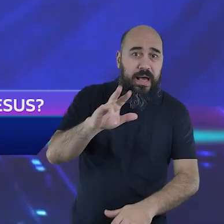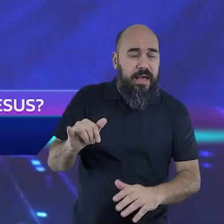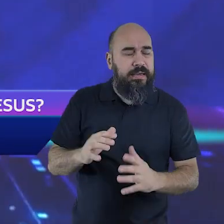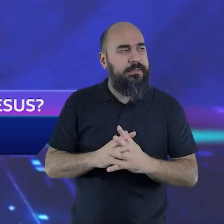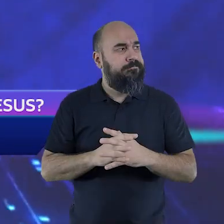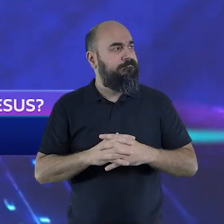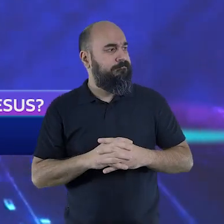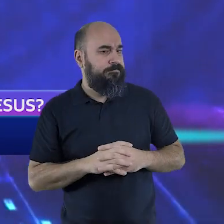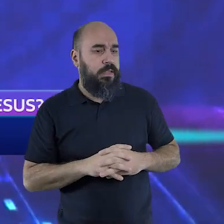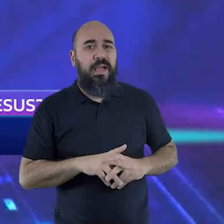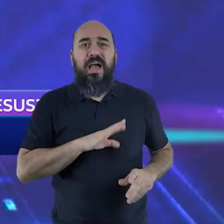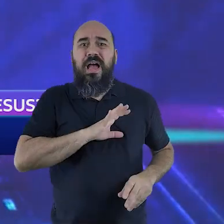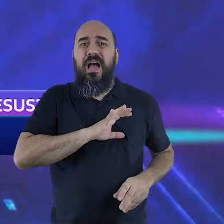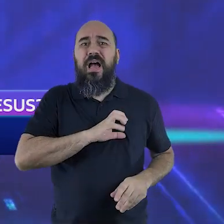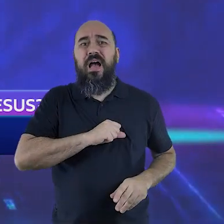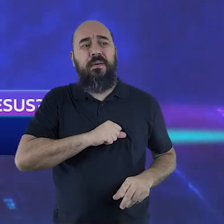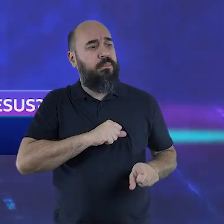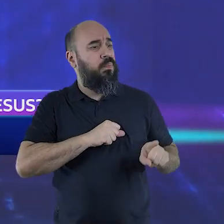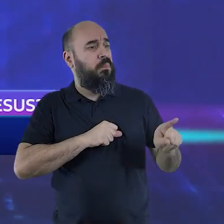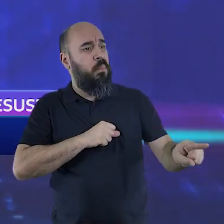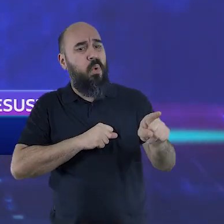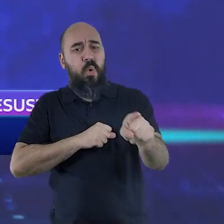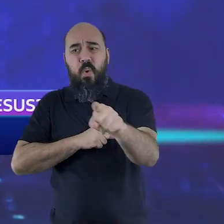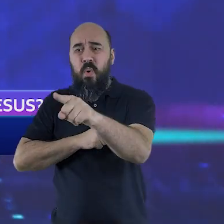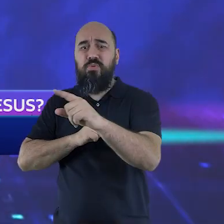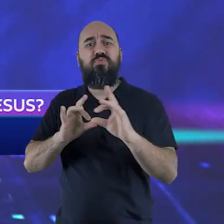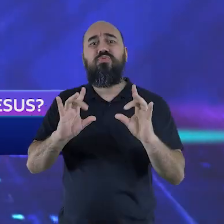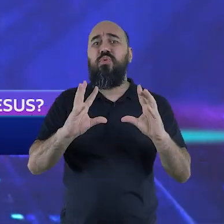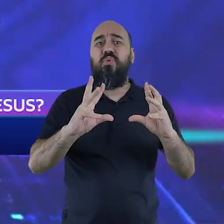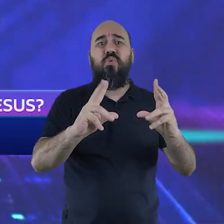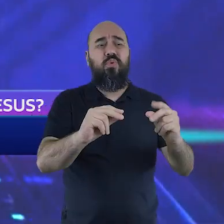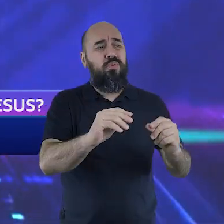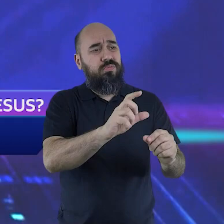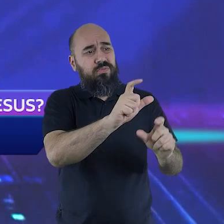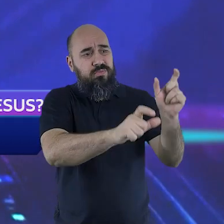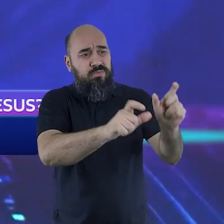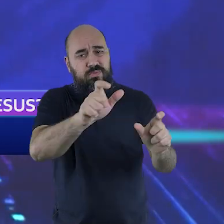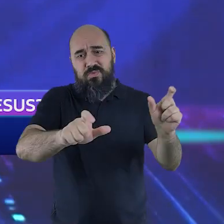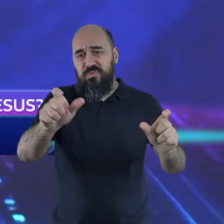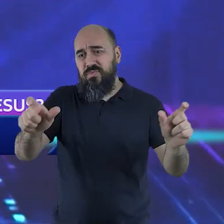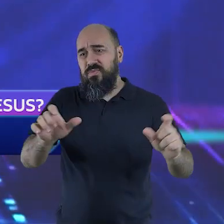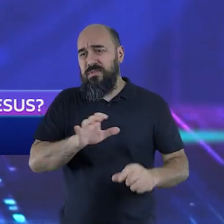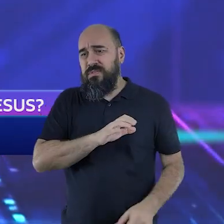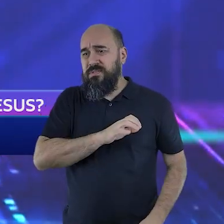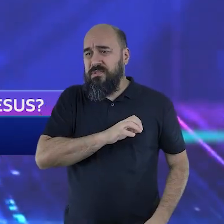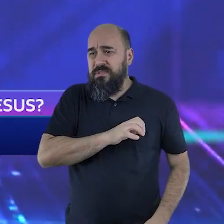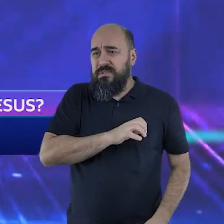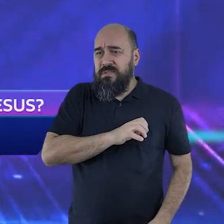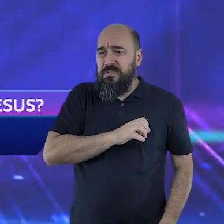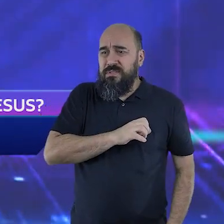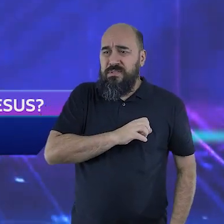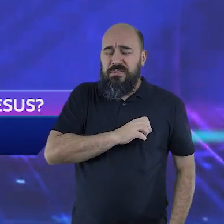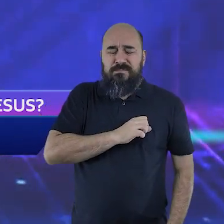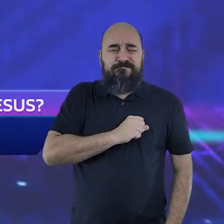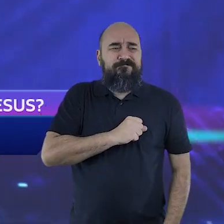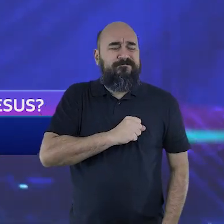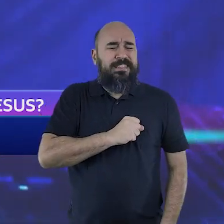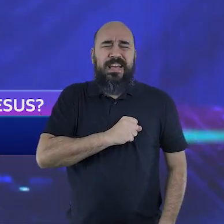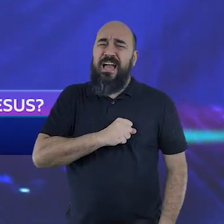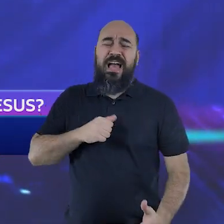Tendo amado os seus que estavam no mundo, amou-os até o fim.